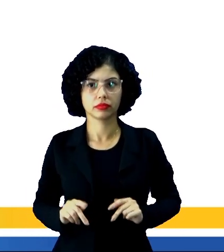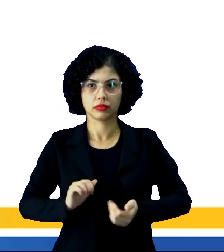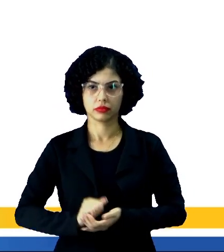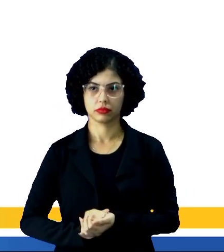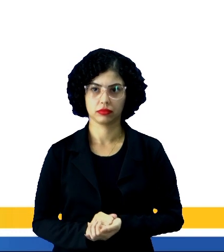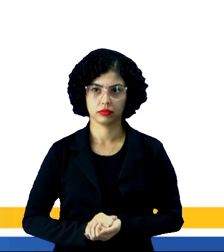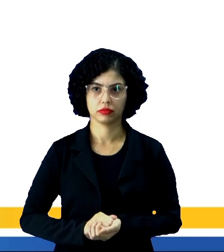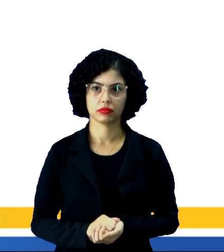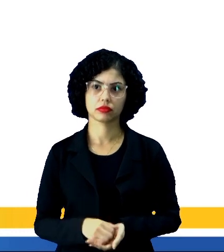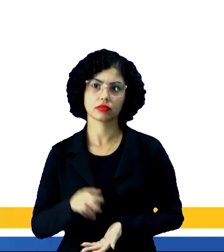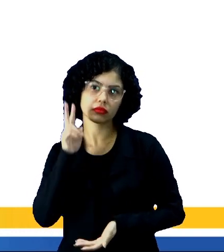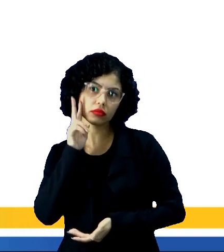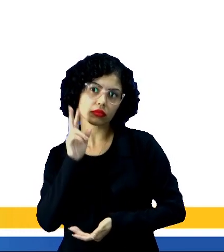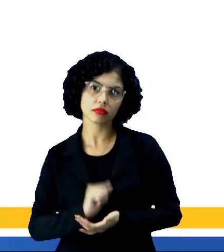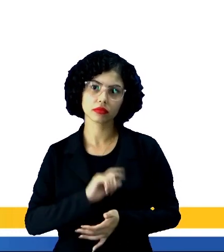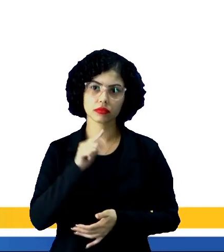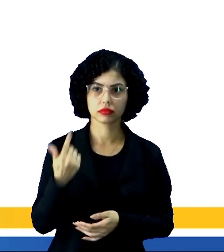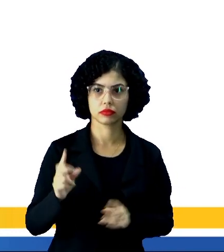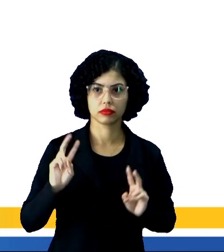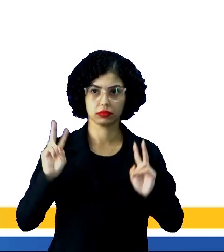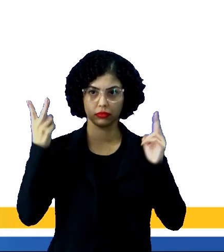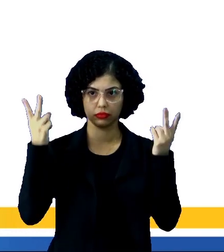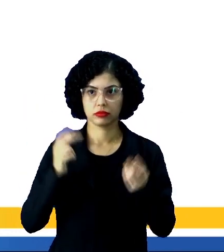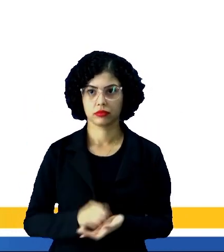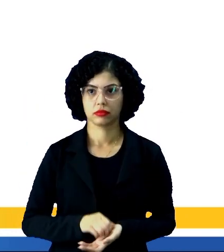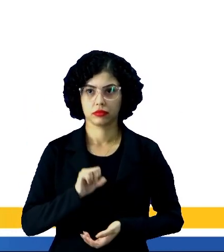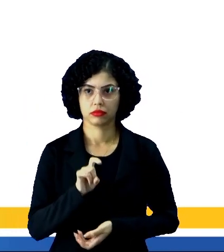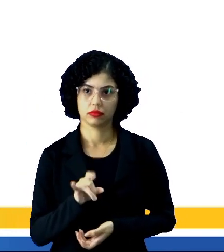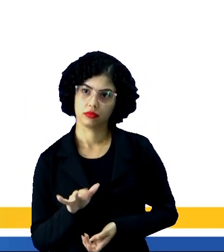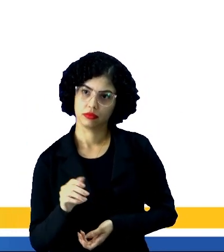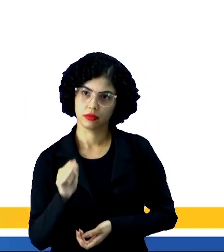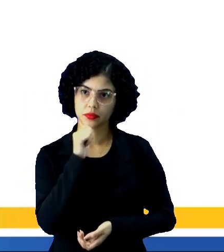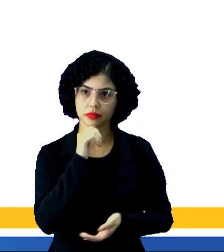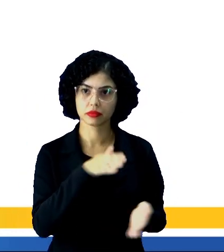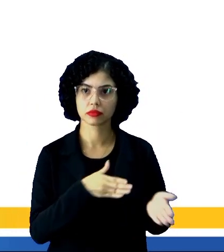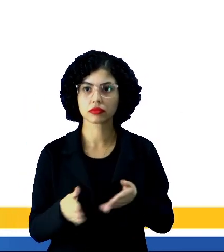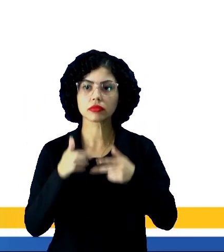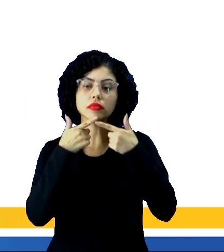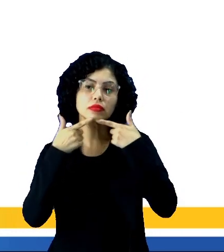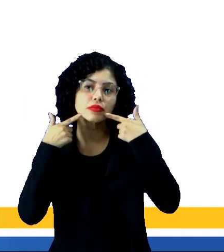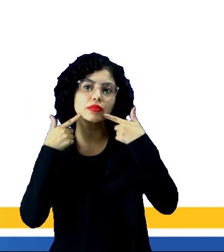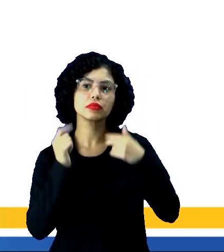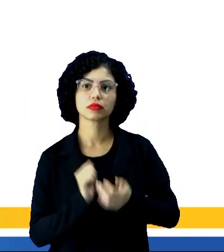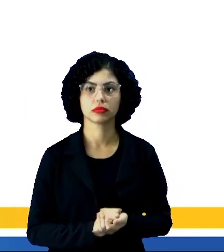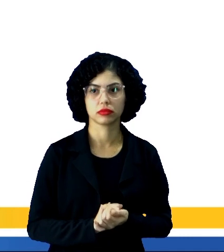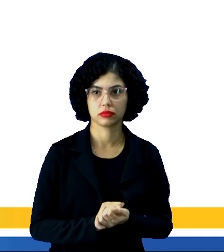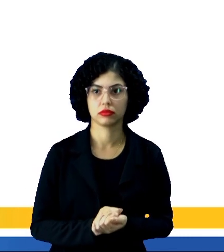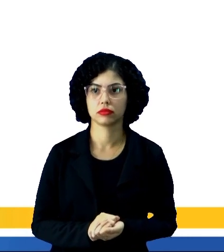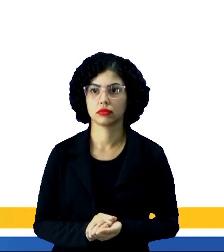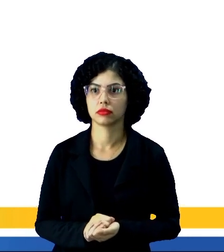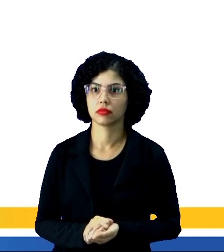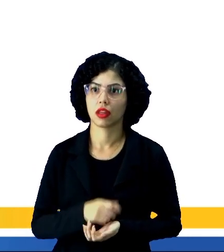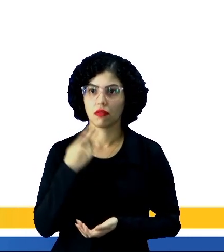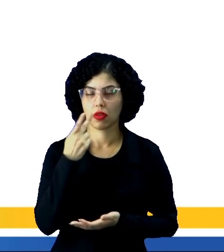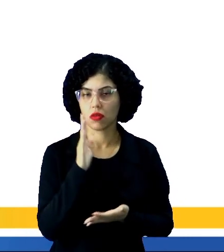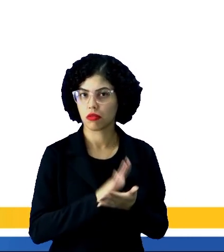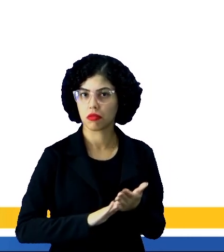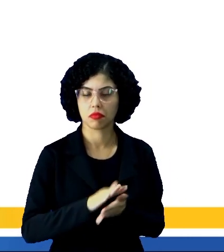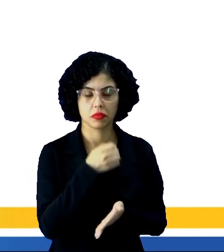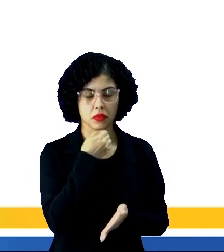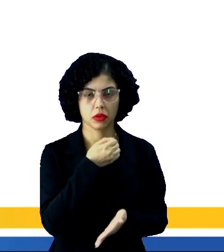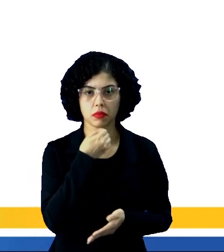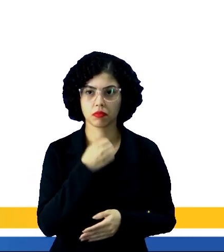colegas. Na segunda-feira, após a vitória sobre a Suíça, ele passou sorrindo pela zona mista, mas não deu nenhuma